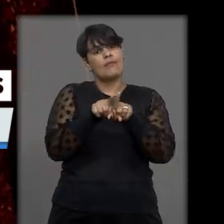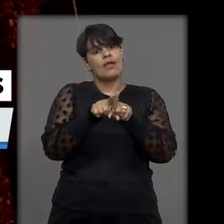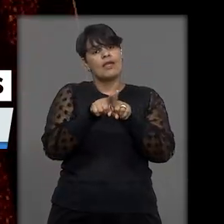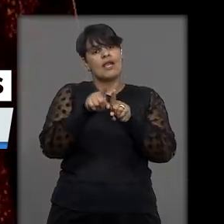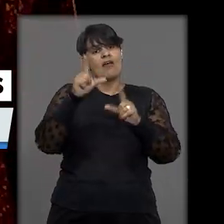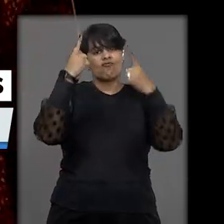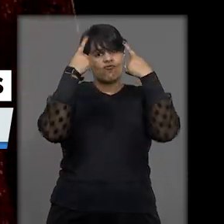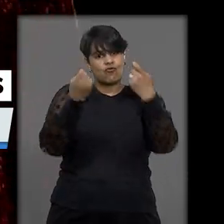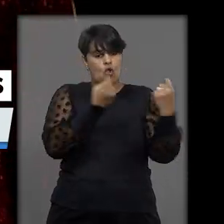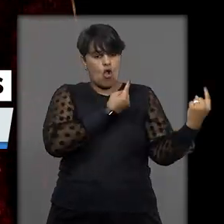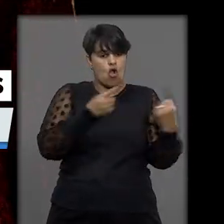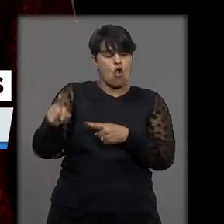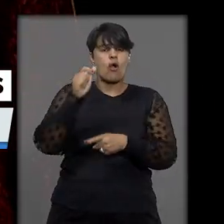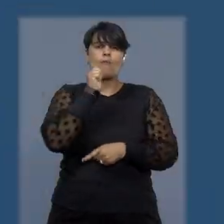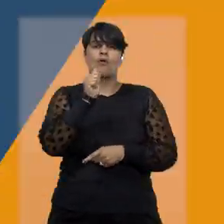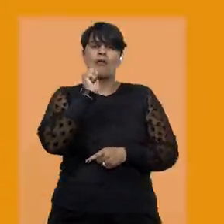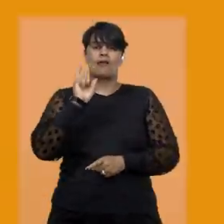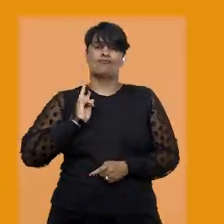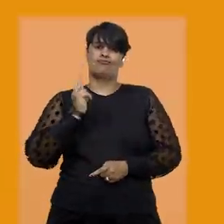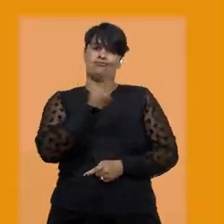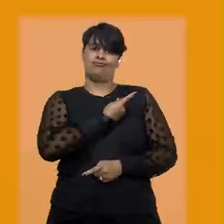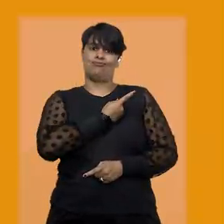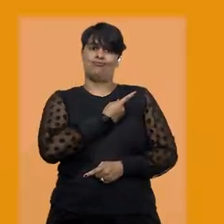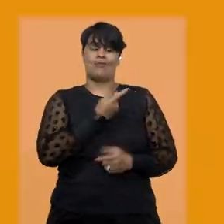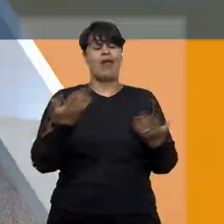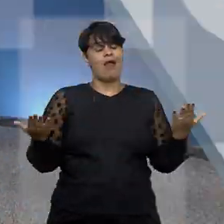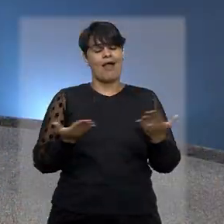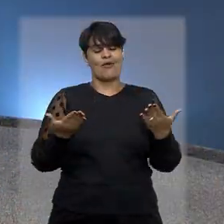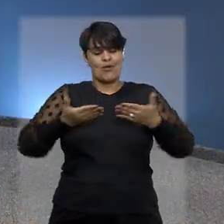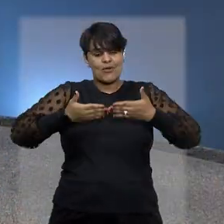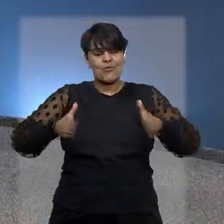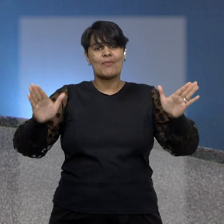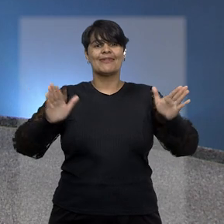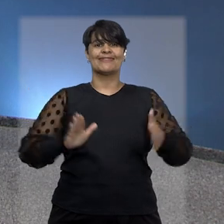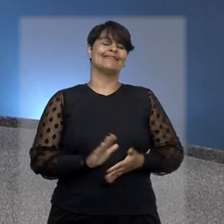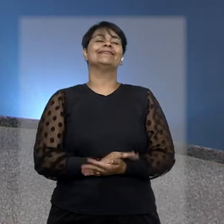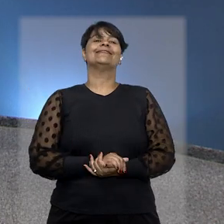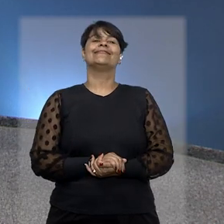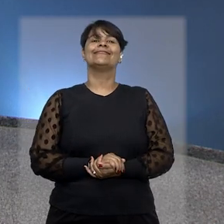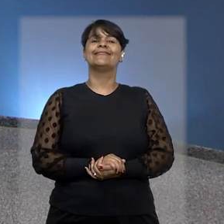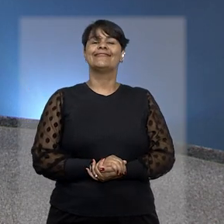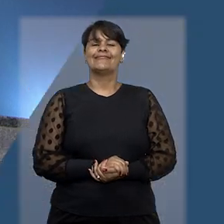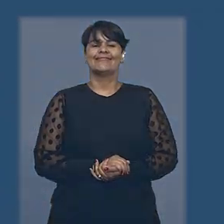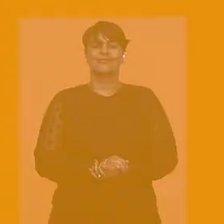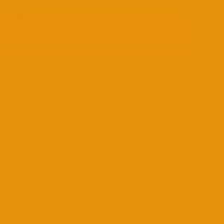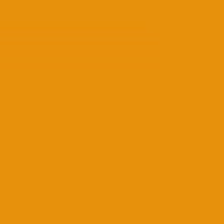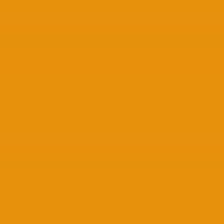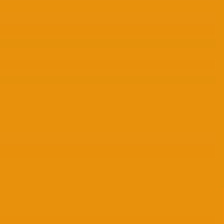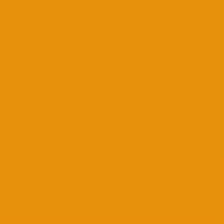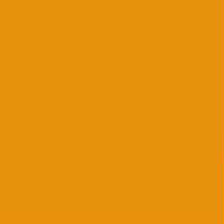contra a mulher transexual. O STJ Notícias começa agora.